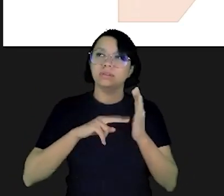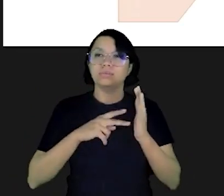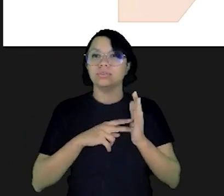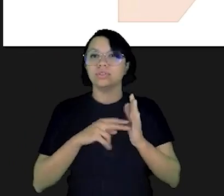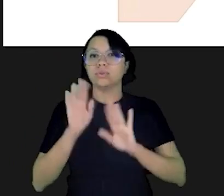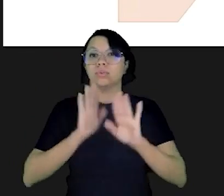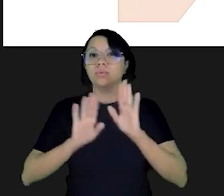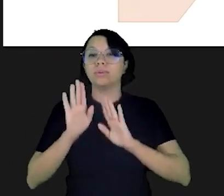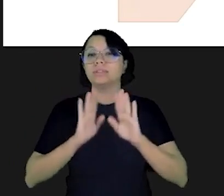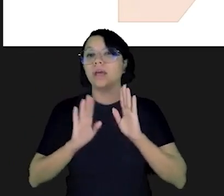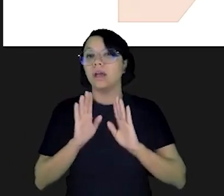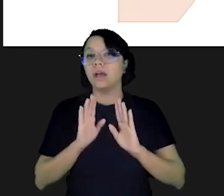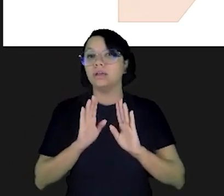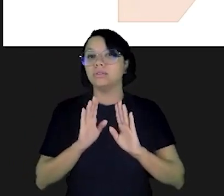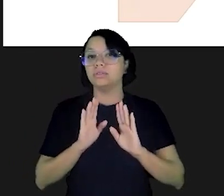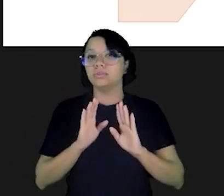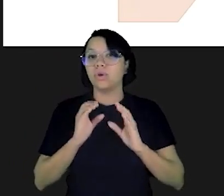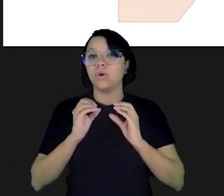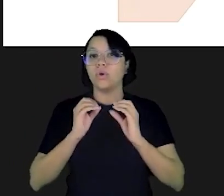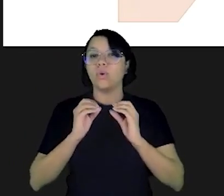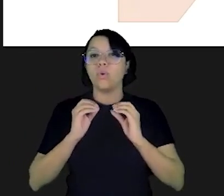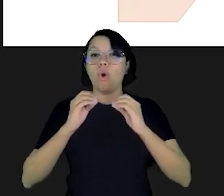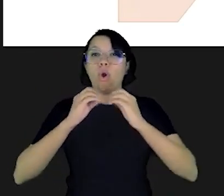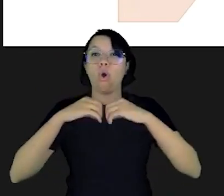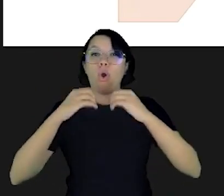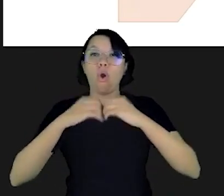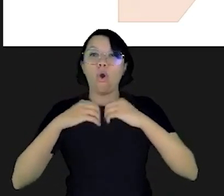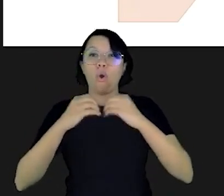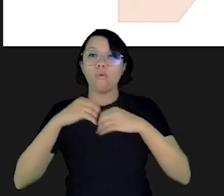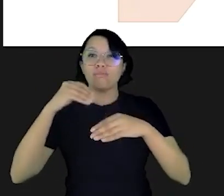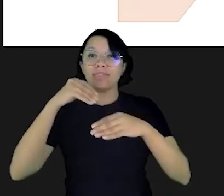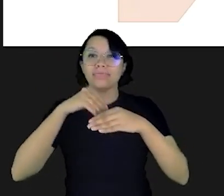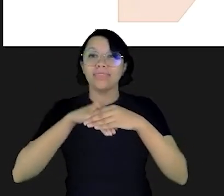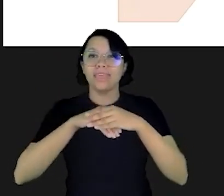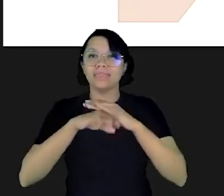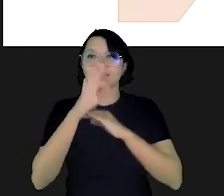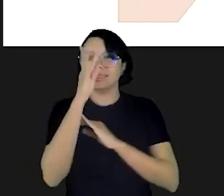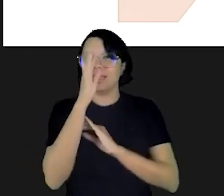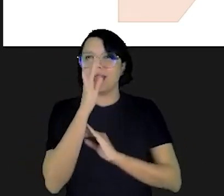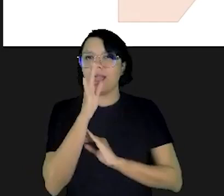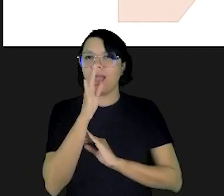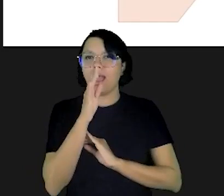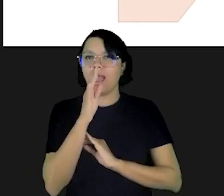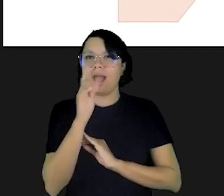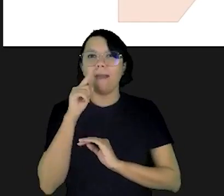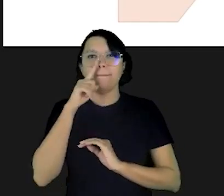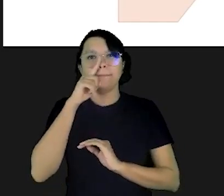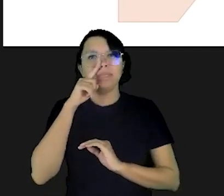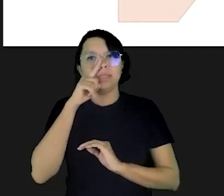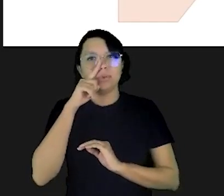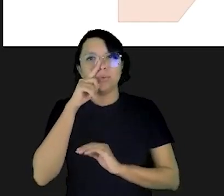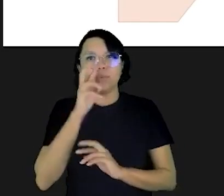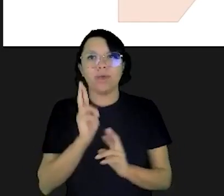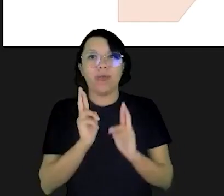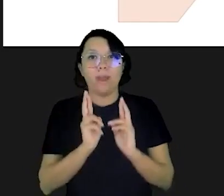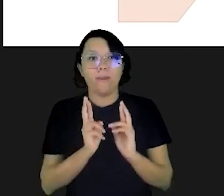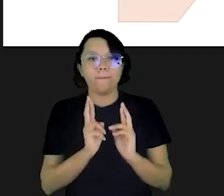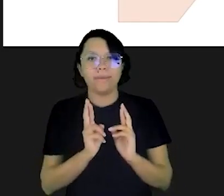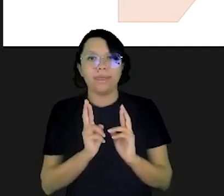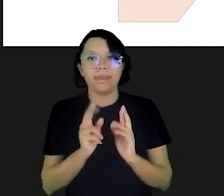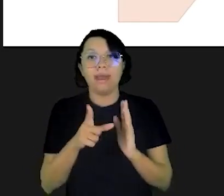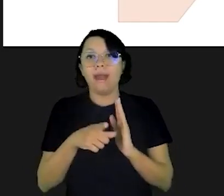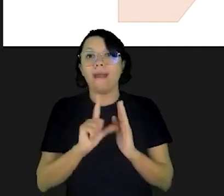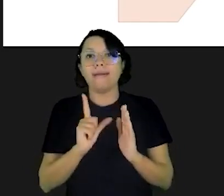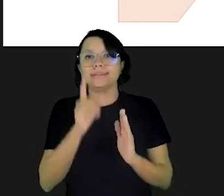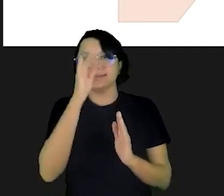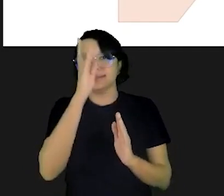antes de receber em outras palavras cuidado com o ovo dentro da galinha é perigoso contar